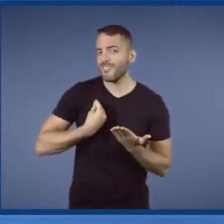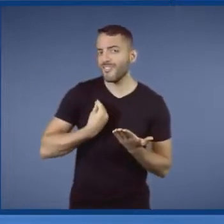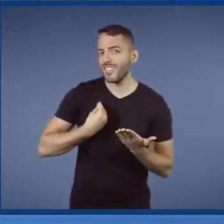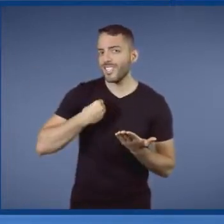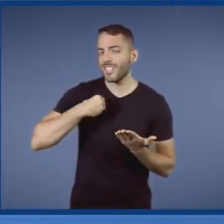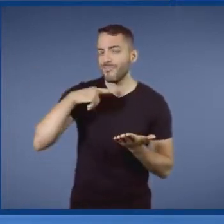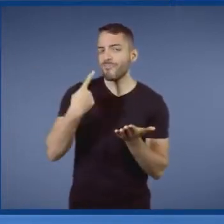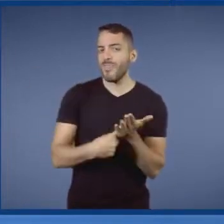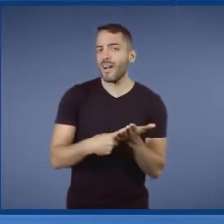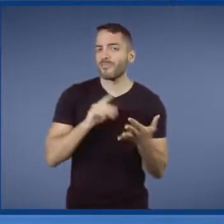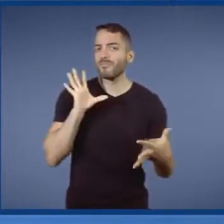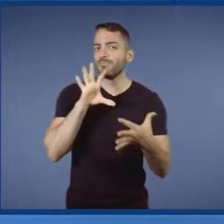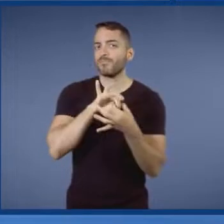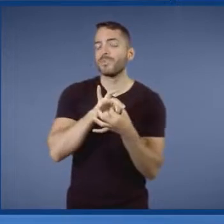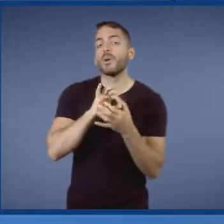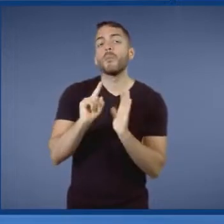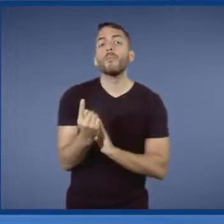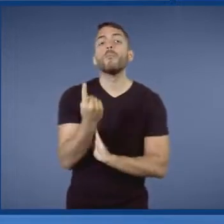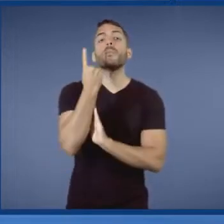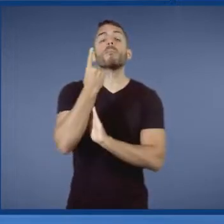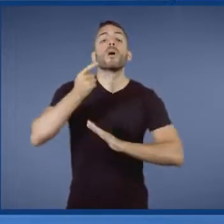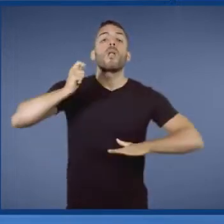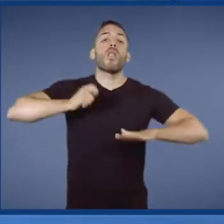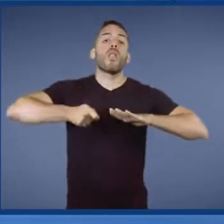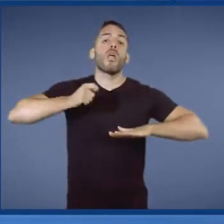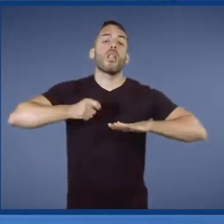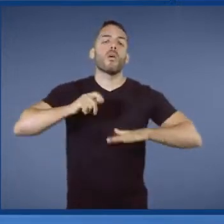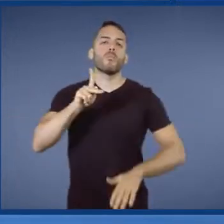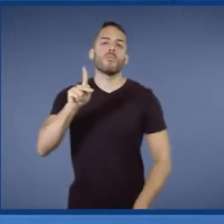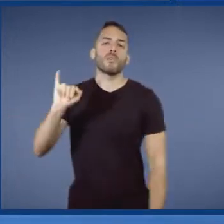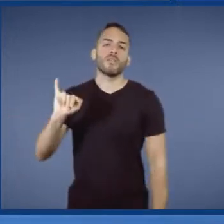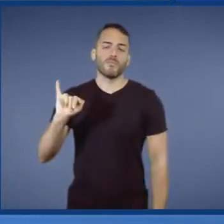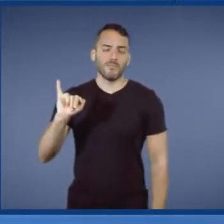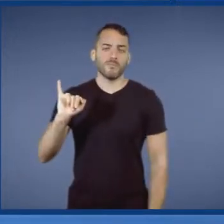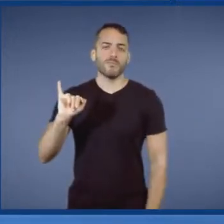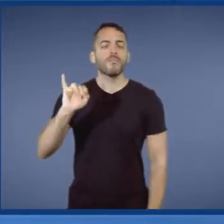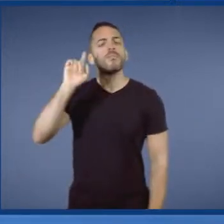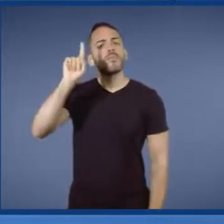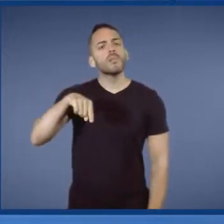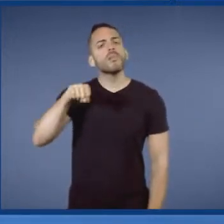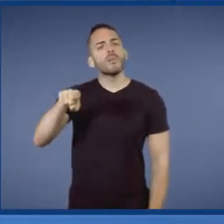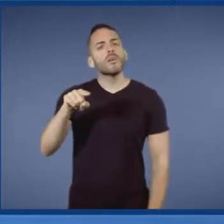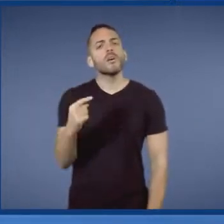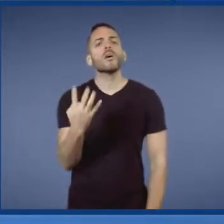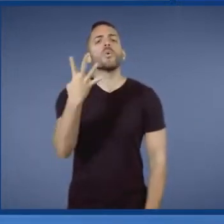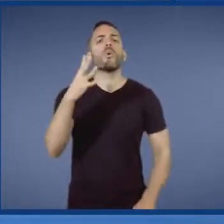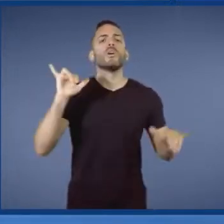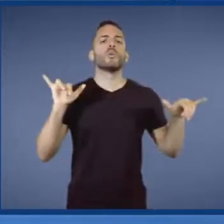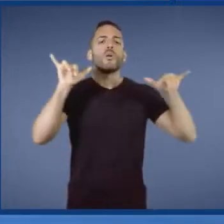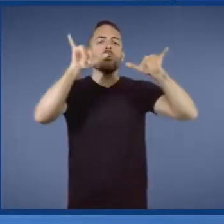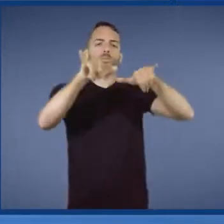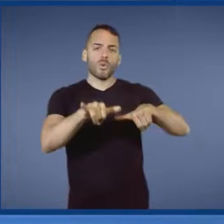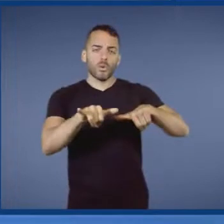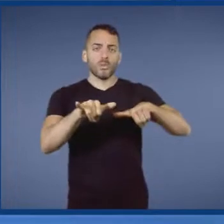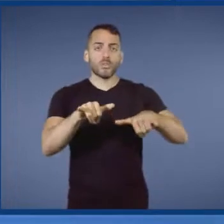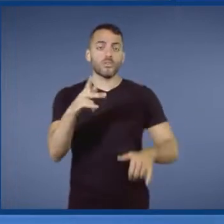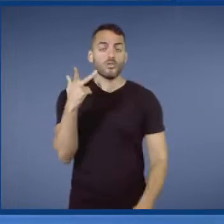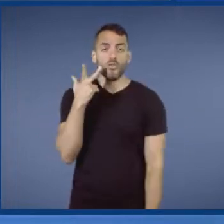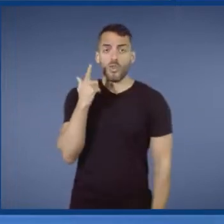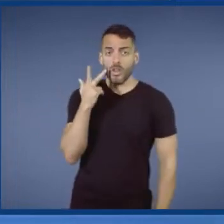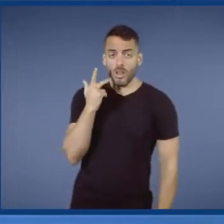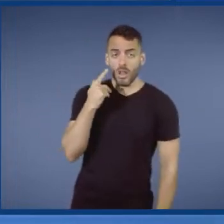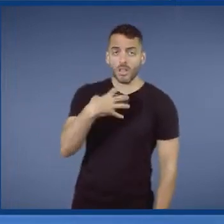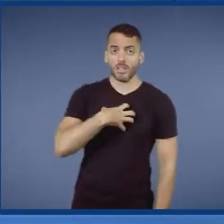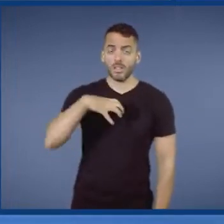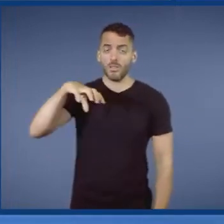o primeiro leilão do PPI, que foi um leilão de quatro aeroportos. Fortaleza, Salvador,